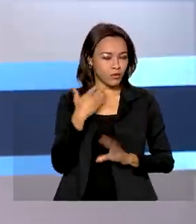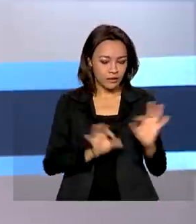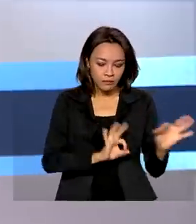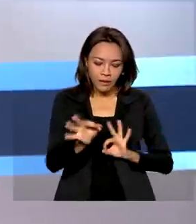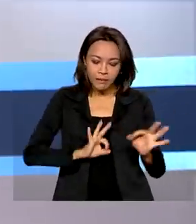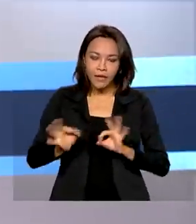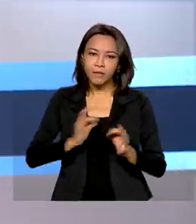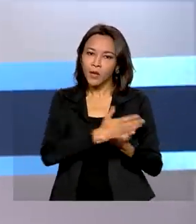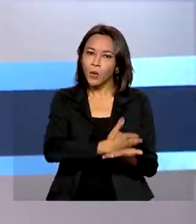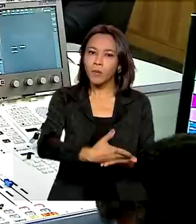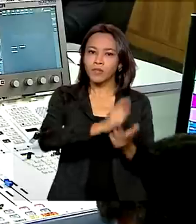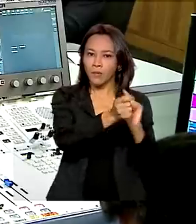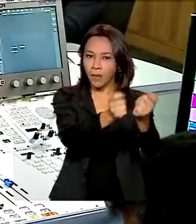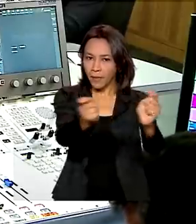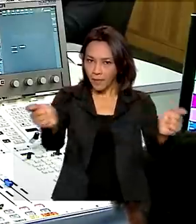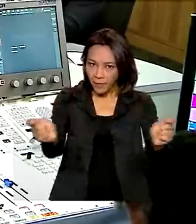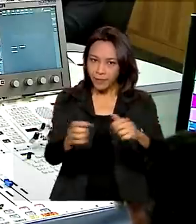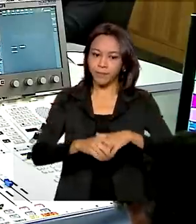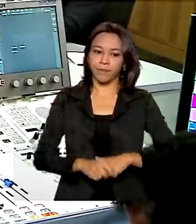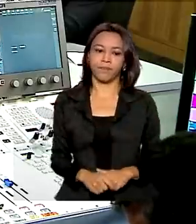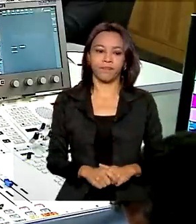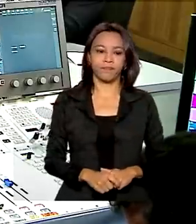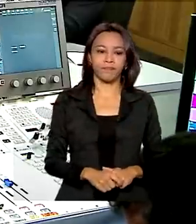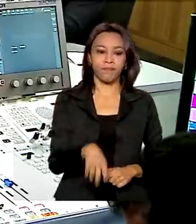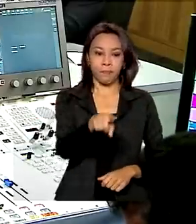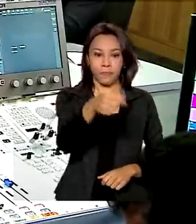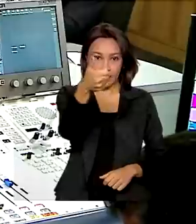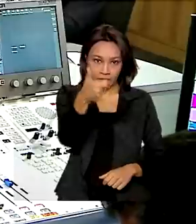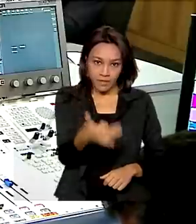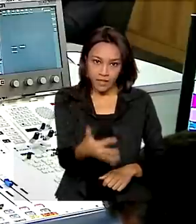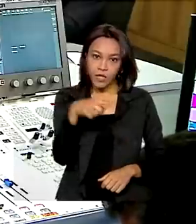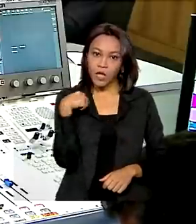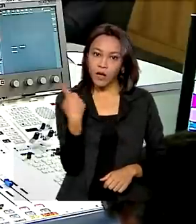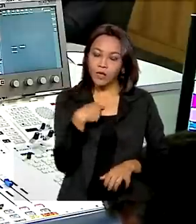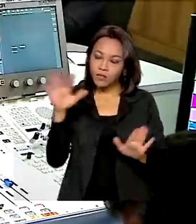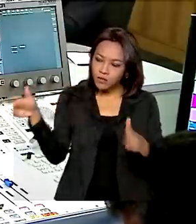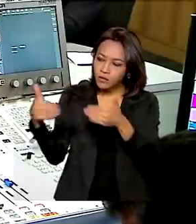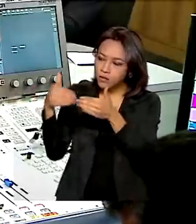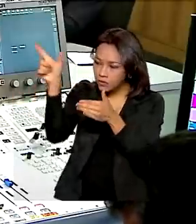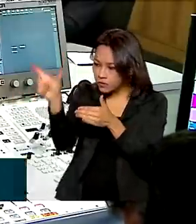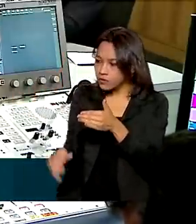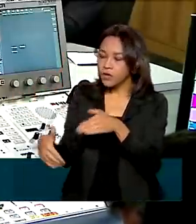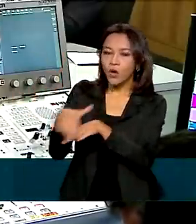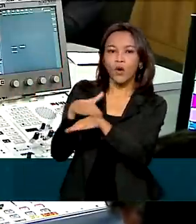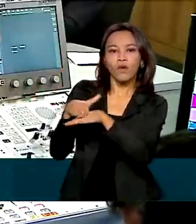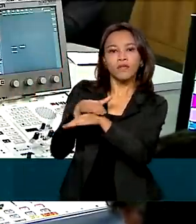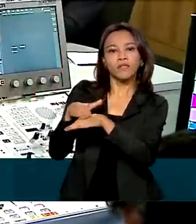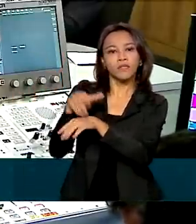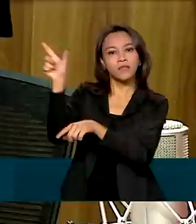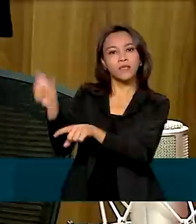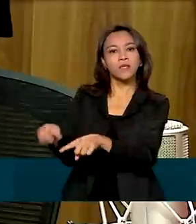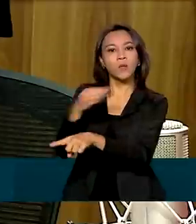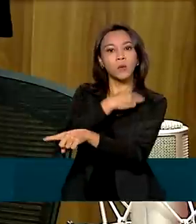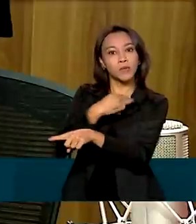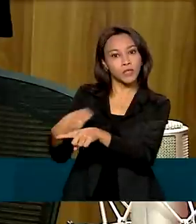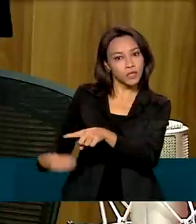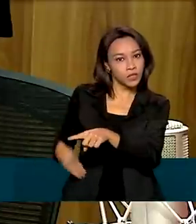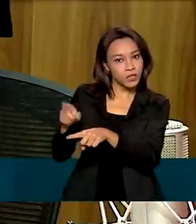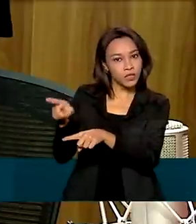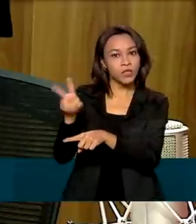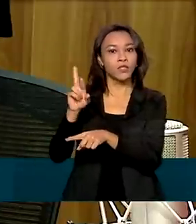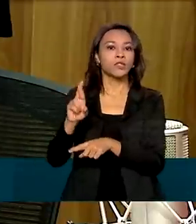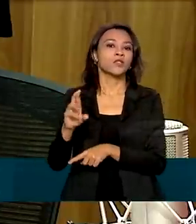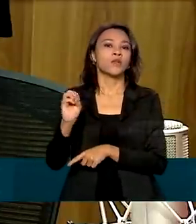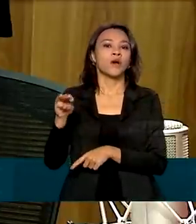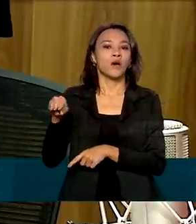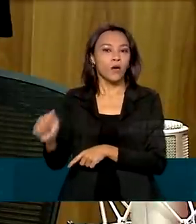o novo benefício. Estamos conversando com o ministro Roma, a Caixa tem toda a capacidade, fará este